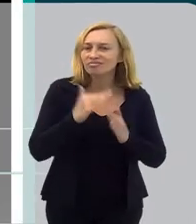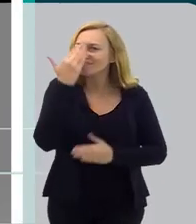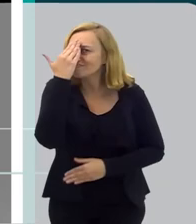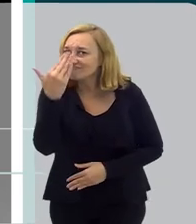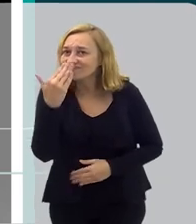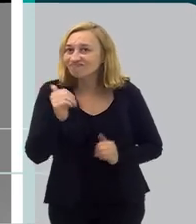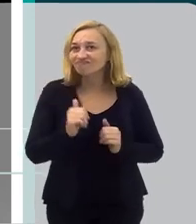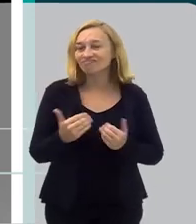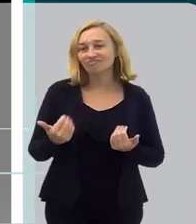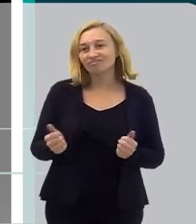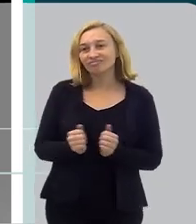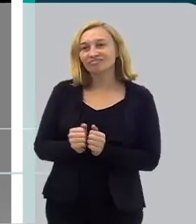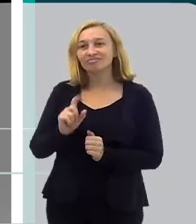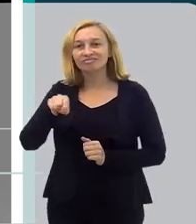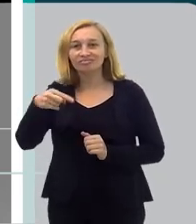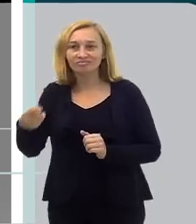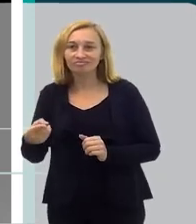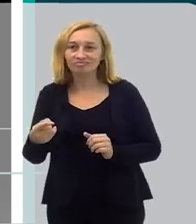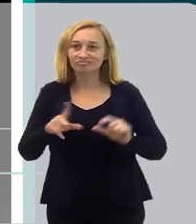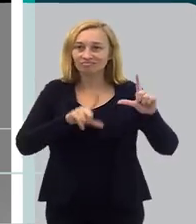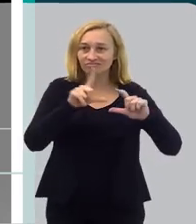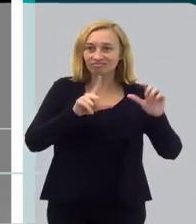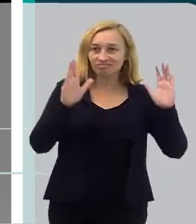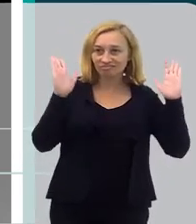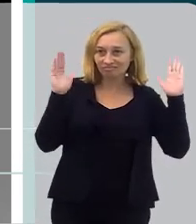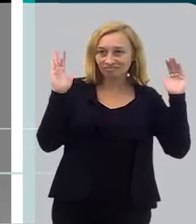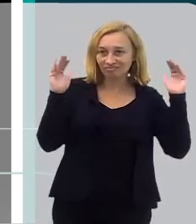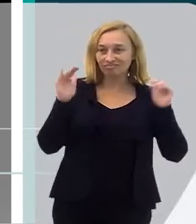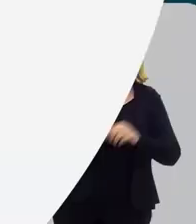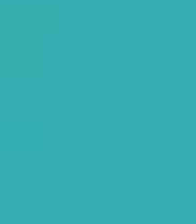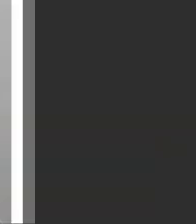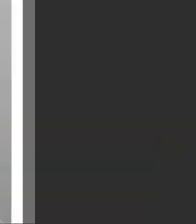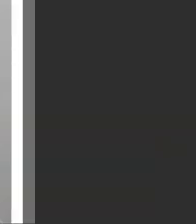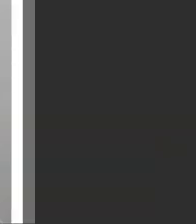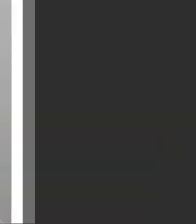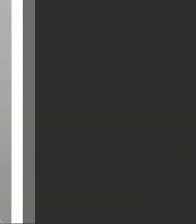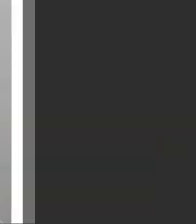está em casa, muito obrigado pela companhia, até o próximo encontro. Eu te espero.